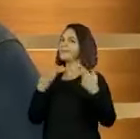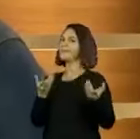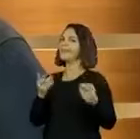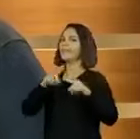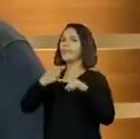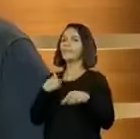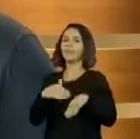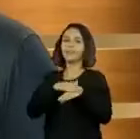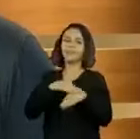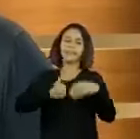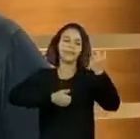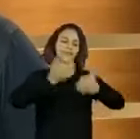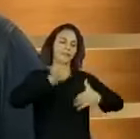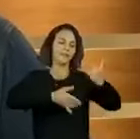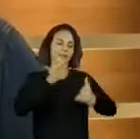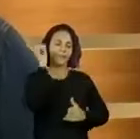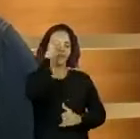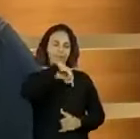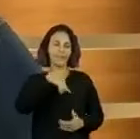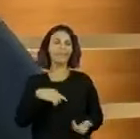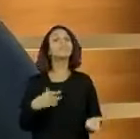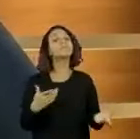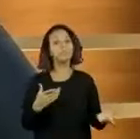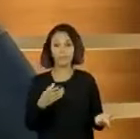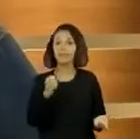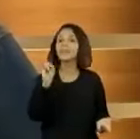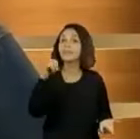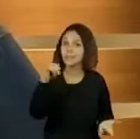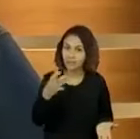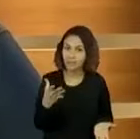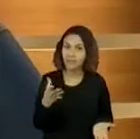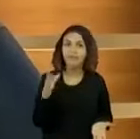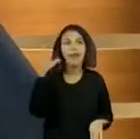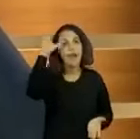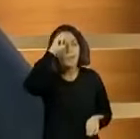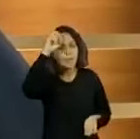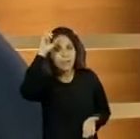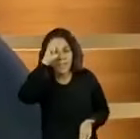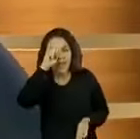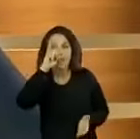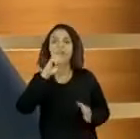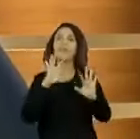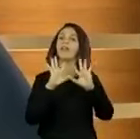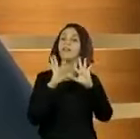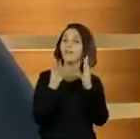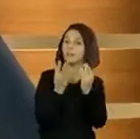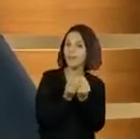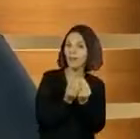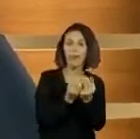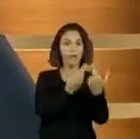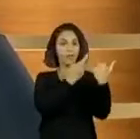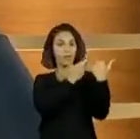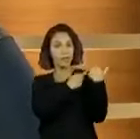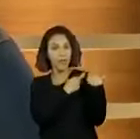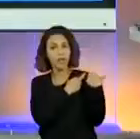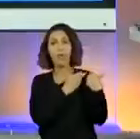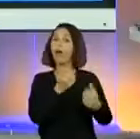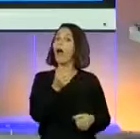ter que ficar conversando com a criança. Sim, o processo de aprendizado se dá pela escola, família, responsáveis e estudantes.